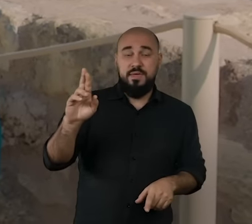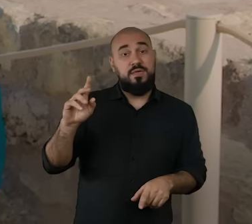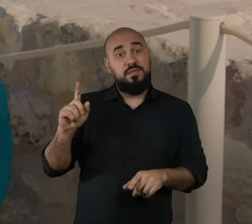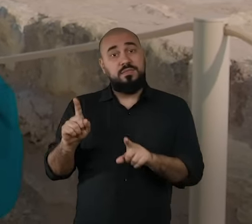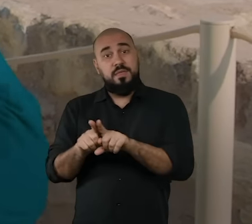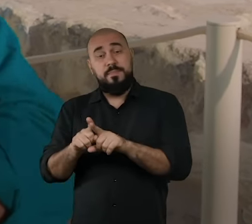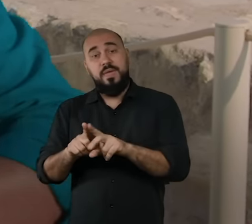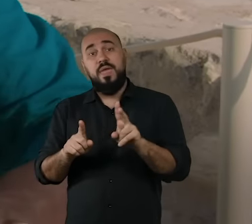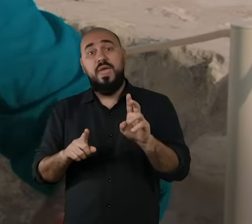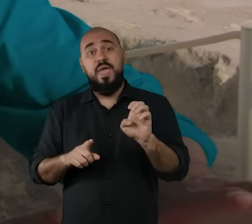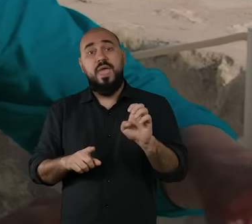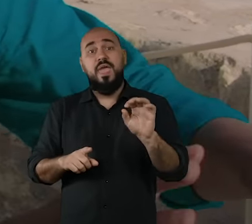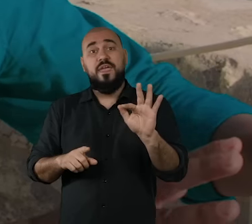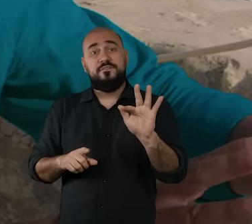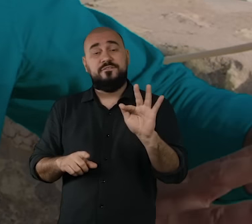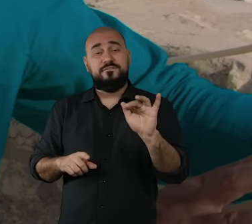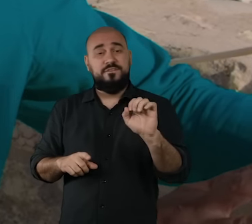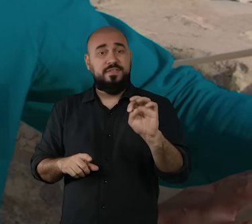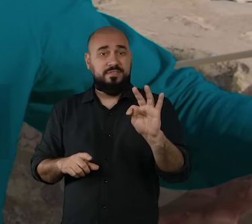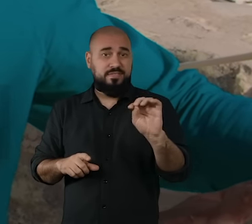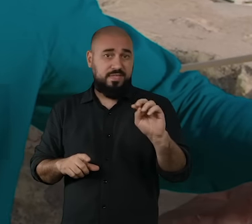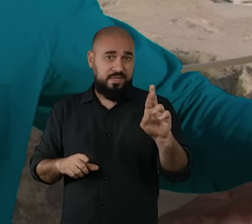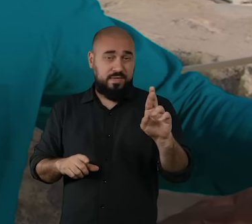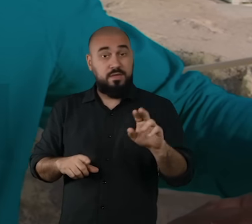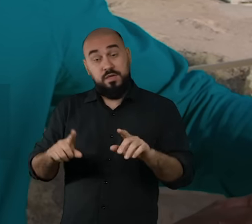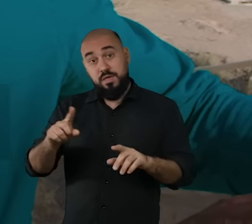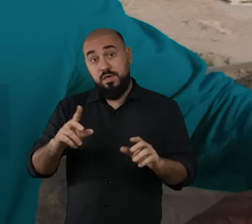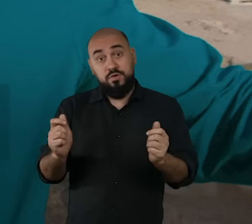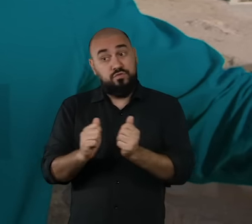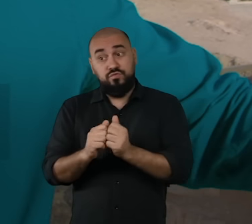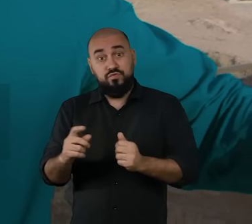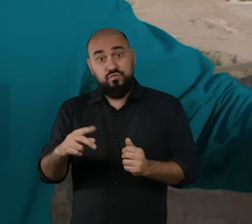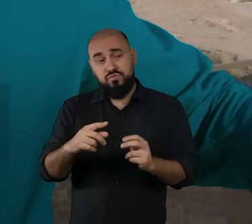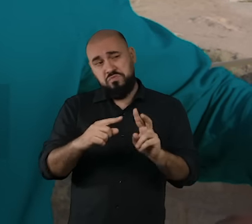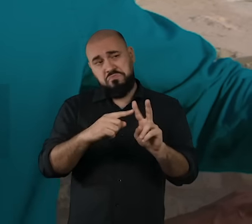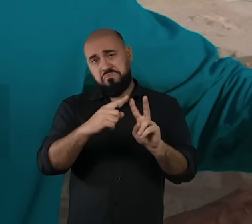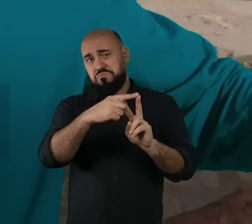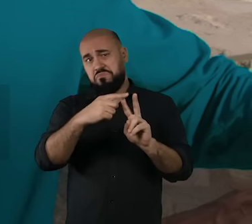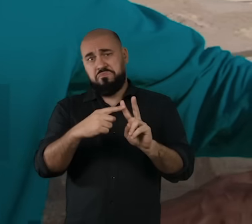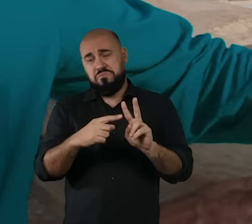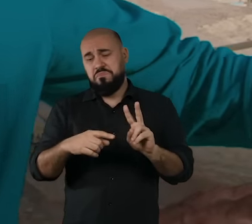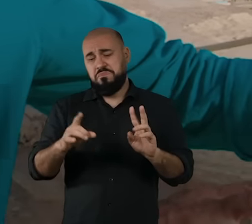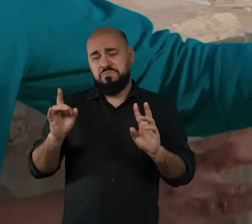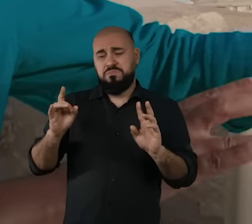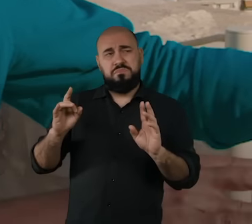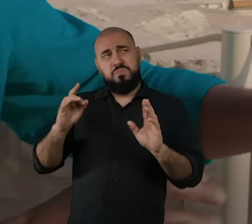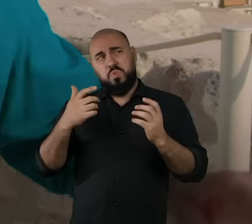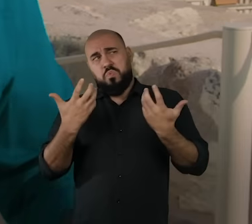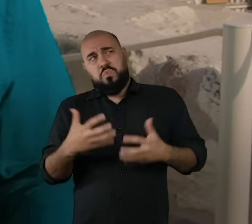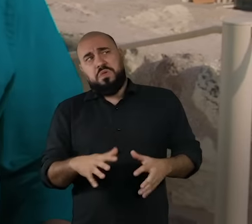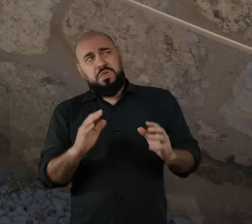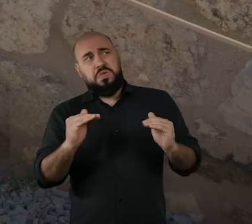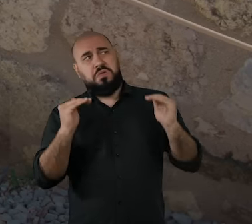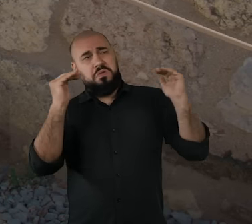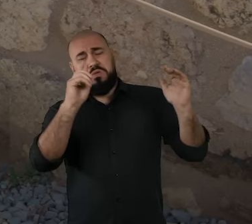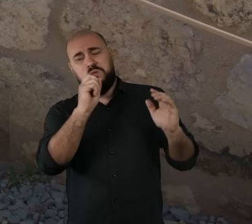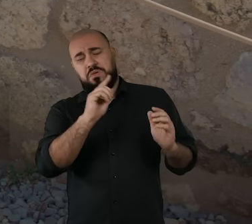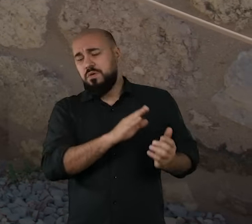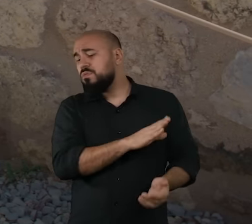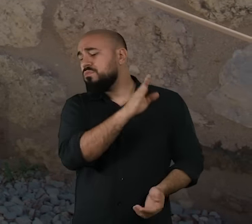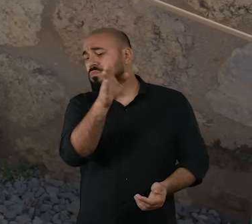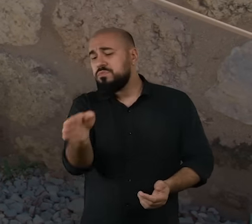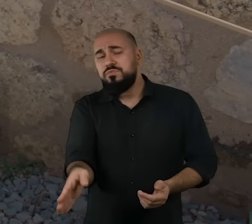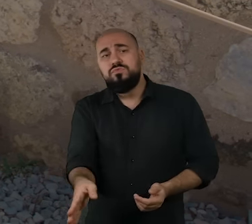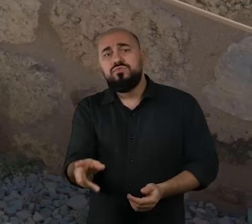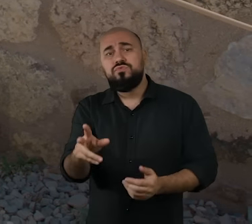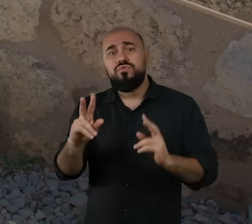o Olimpo para ser adorada junto aos seus adoradores, aqueles que eram seus devotos lá na cidade. E para